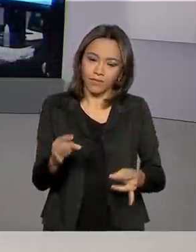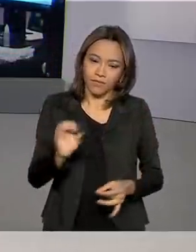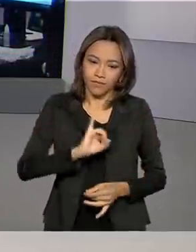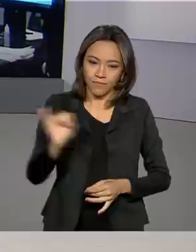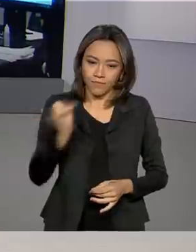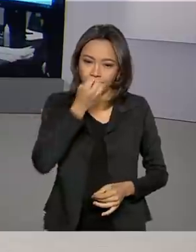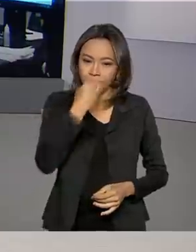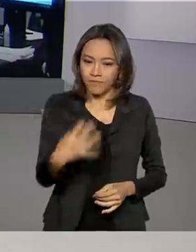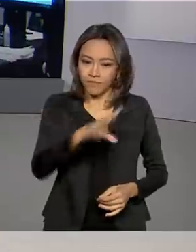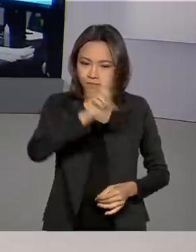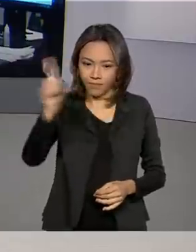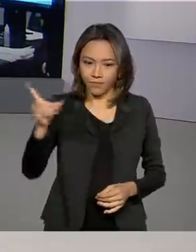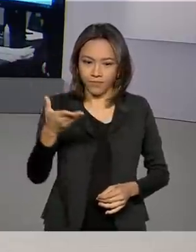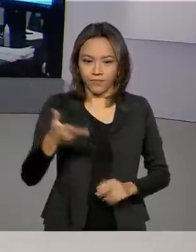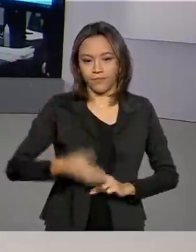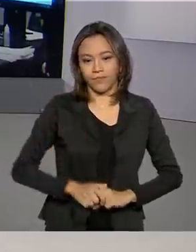dia.